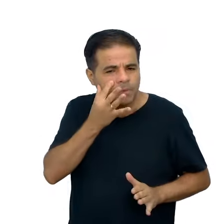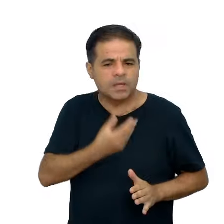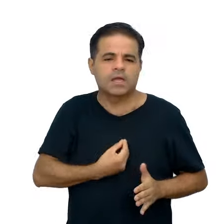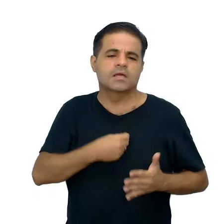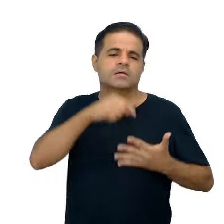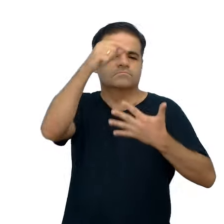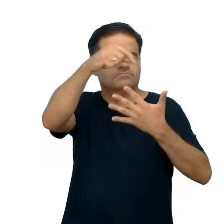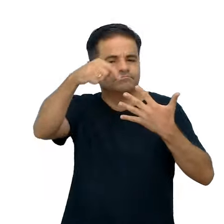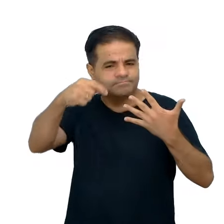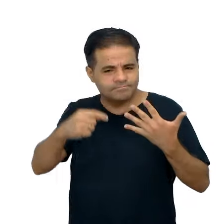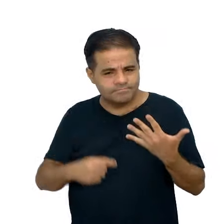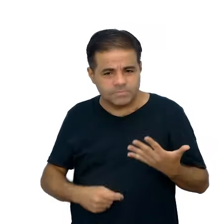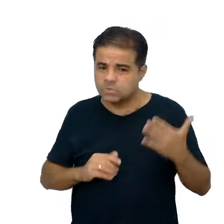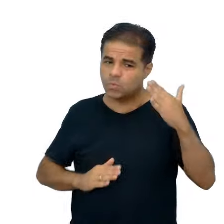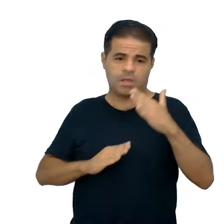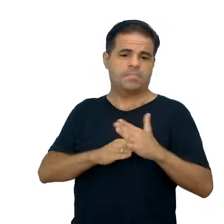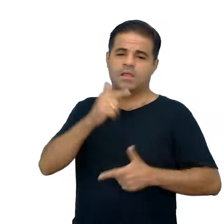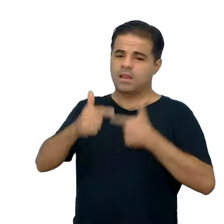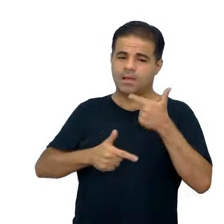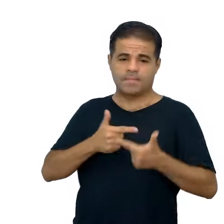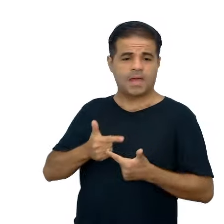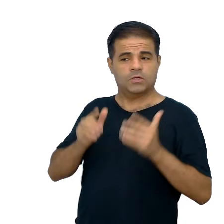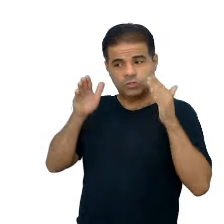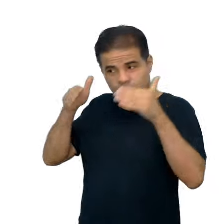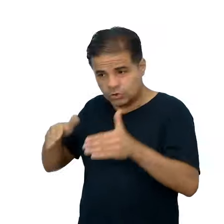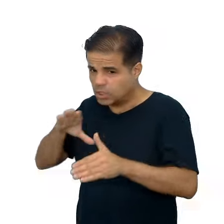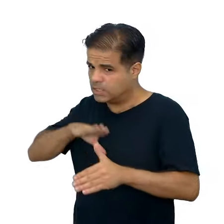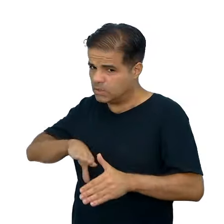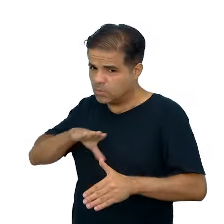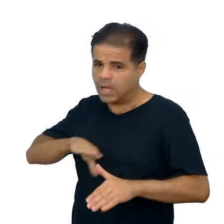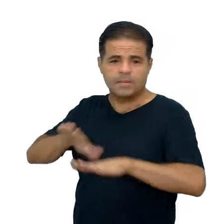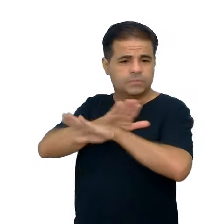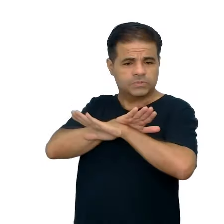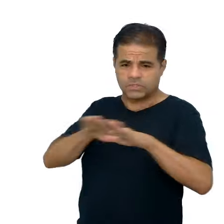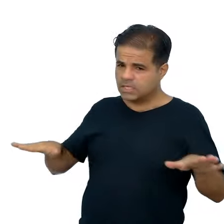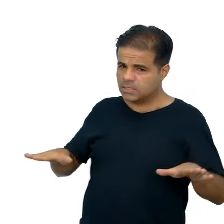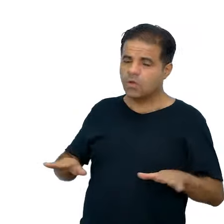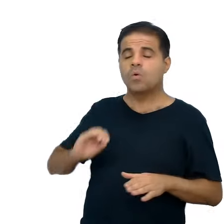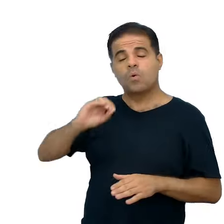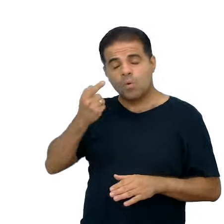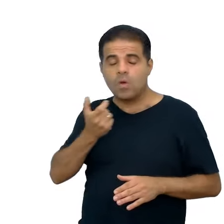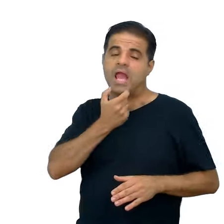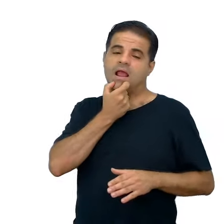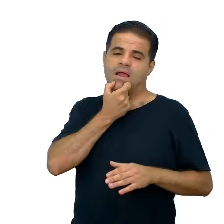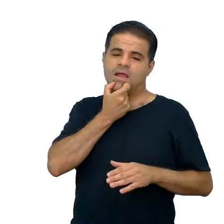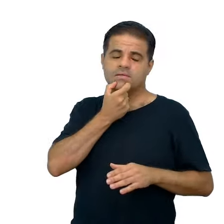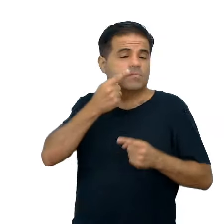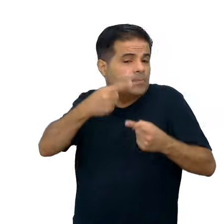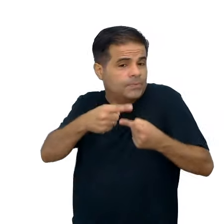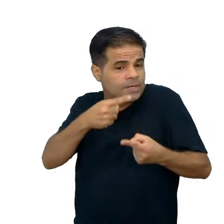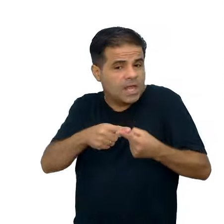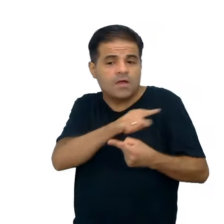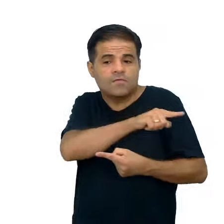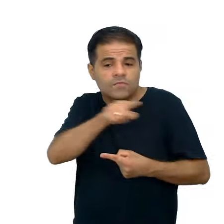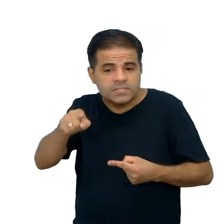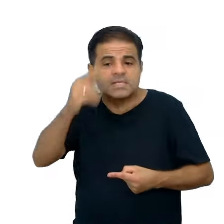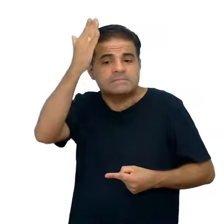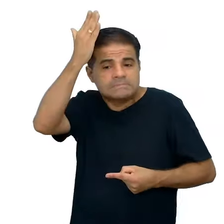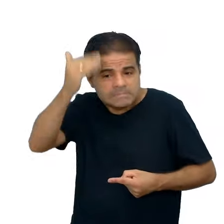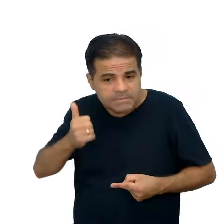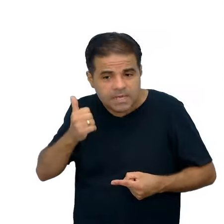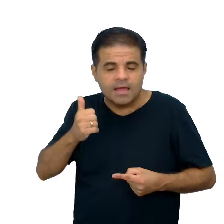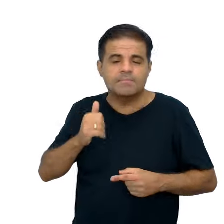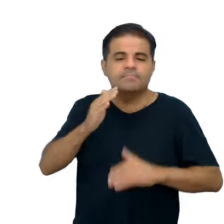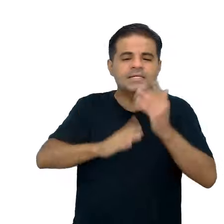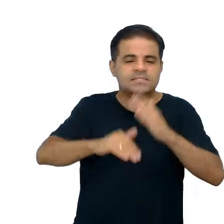componentes, não se limitando ao trabalho exclusivo da língua portuguesa ou da língua inglesa, porque você sabe que uma das,